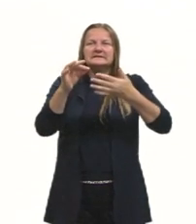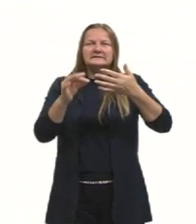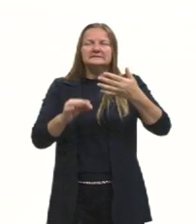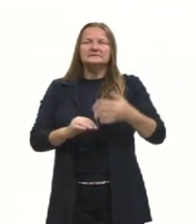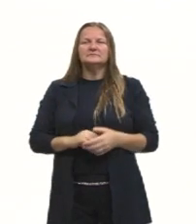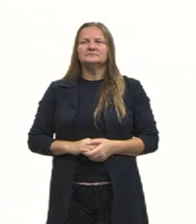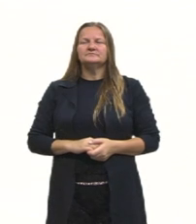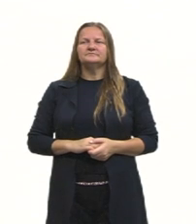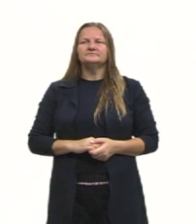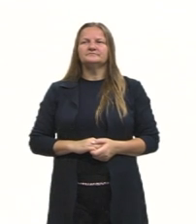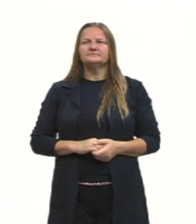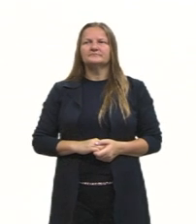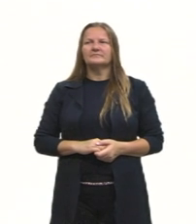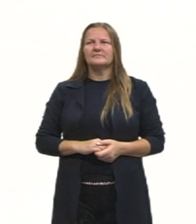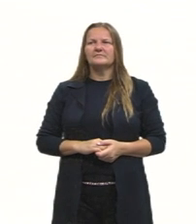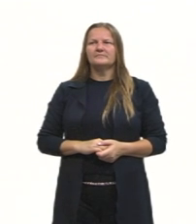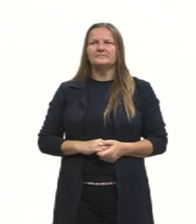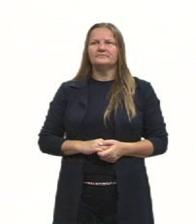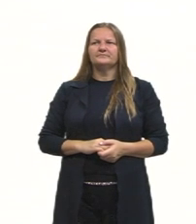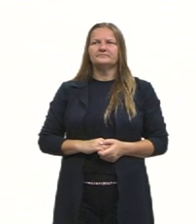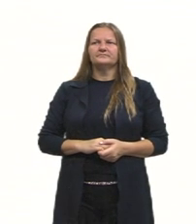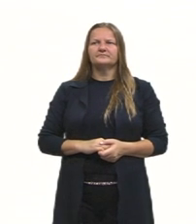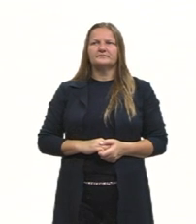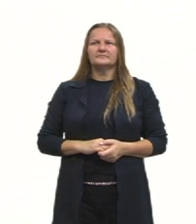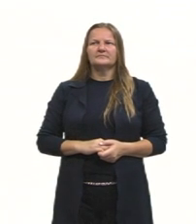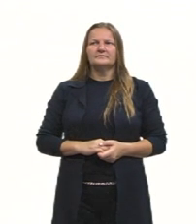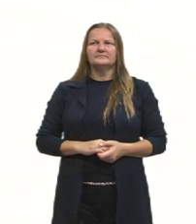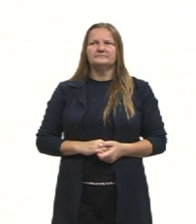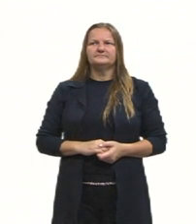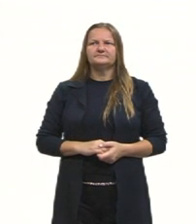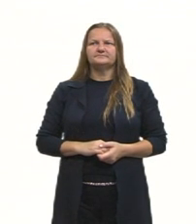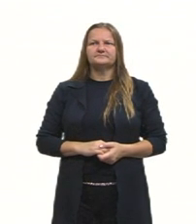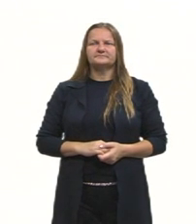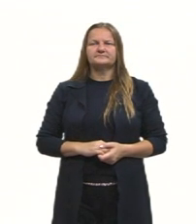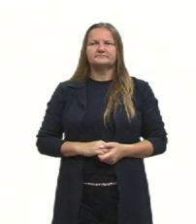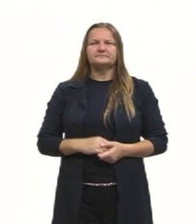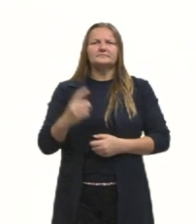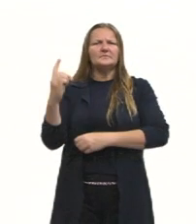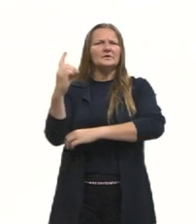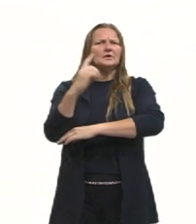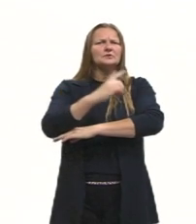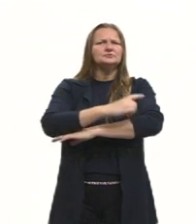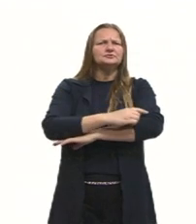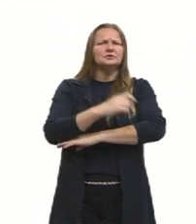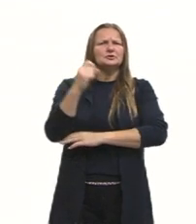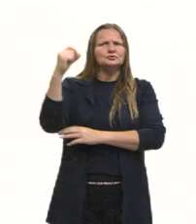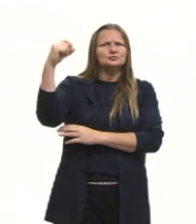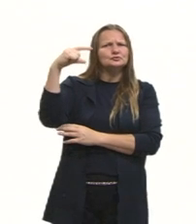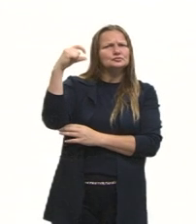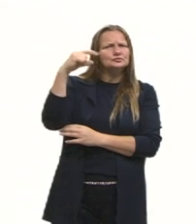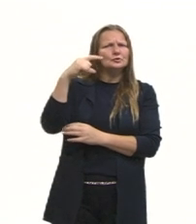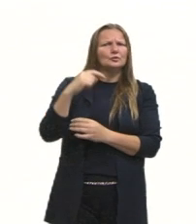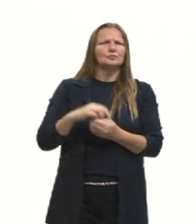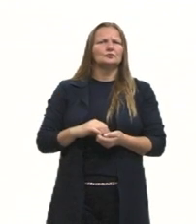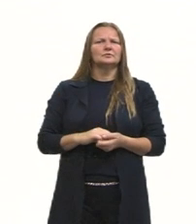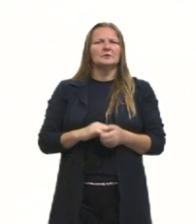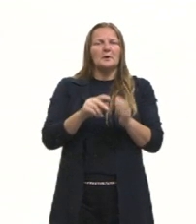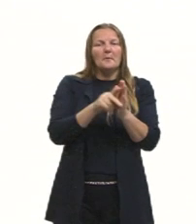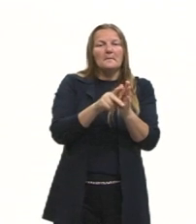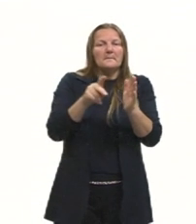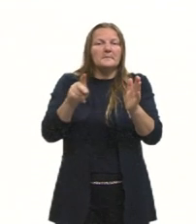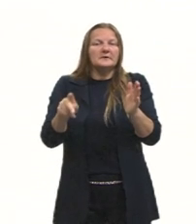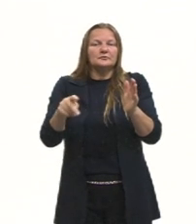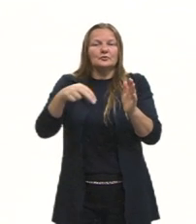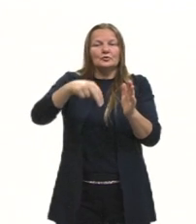essa nossa questão aí. É só pegar o dia. Olha, se ele está incidindo nesse dia no